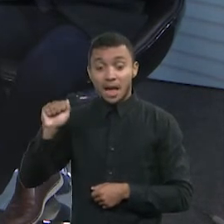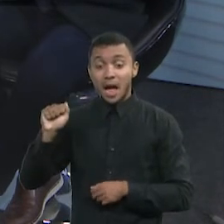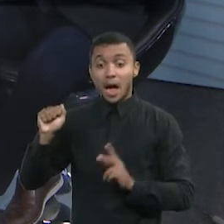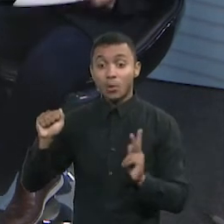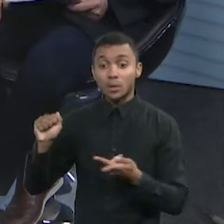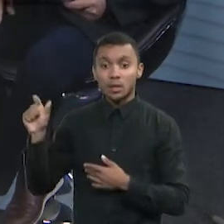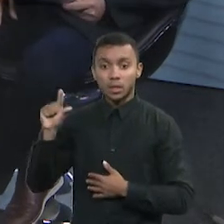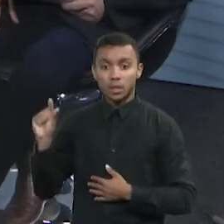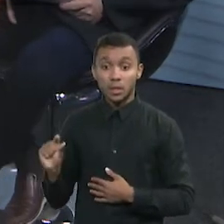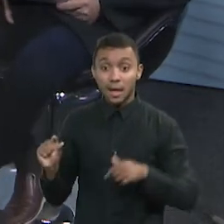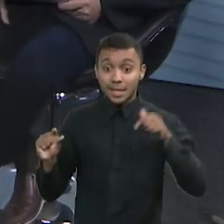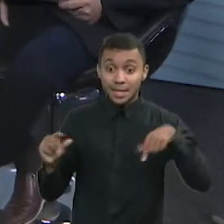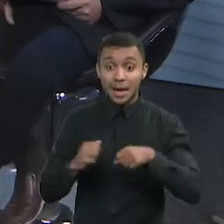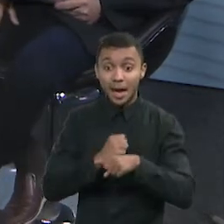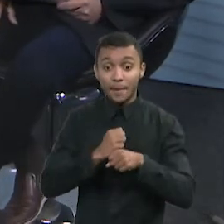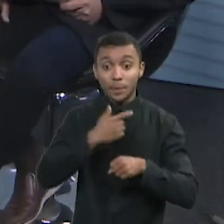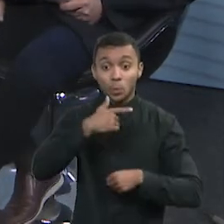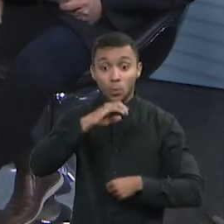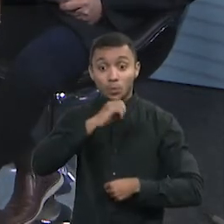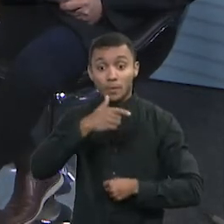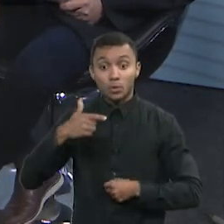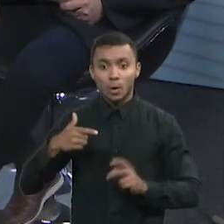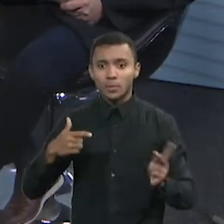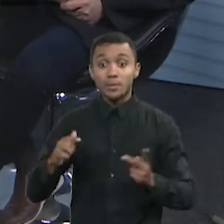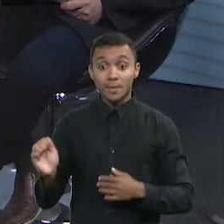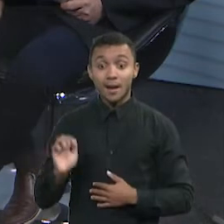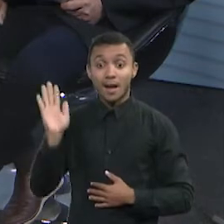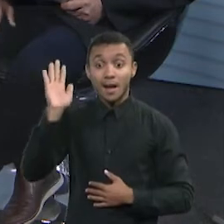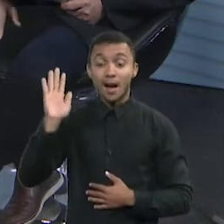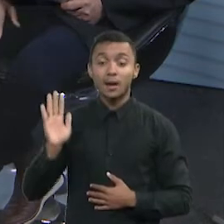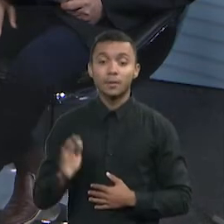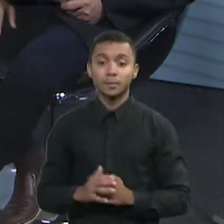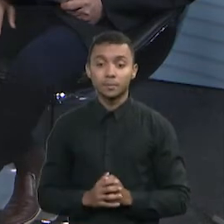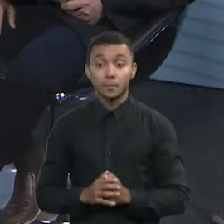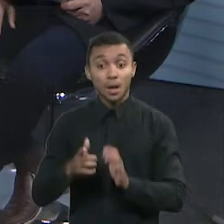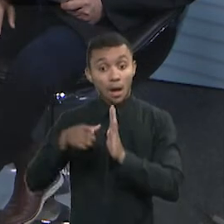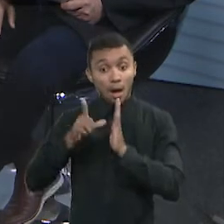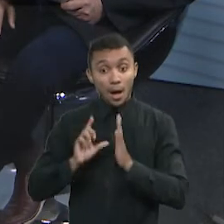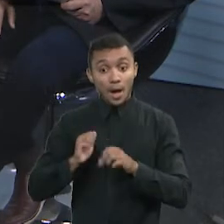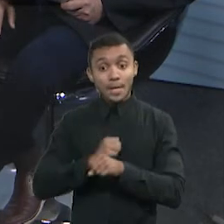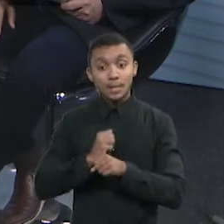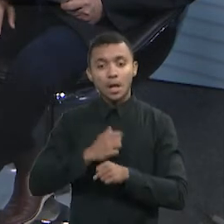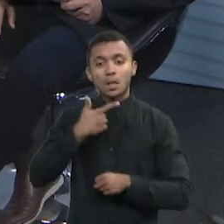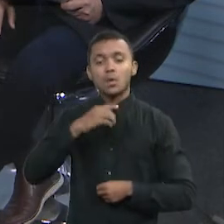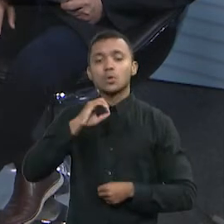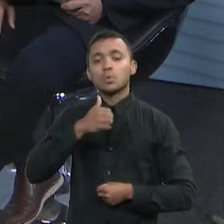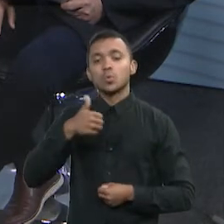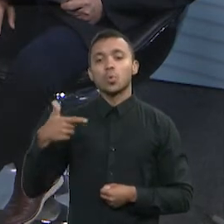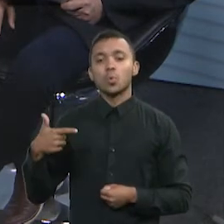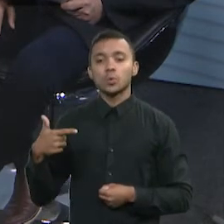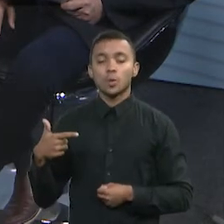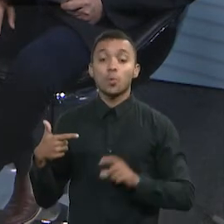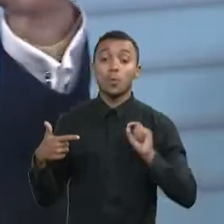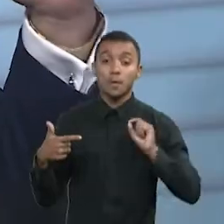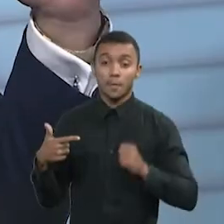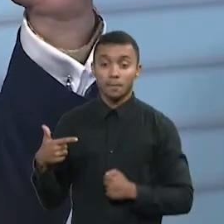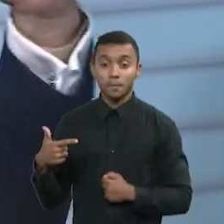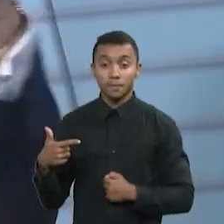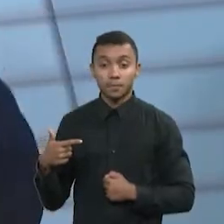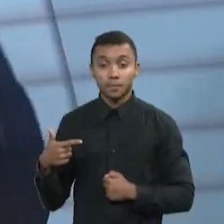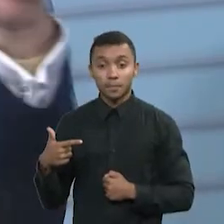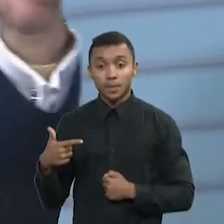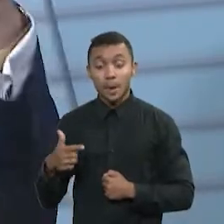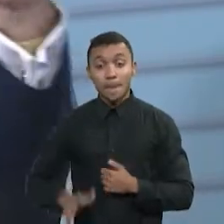esse ano subiu. Mas o que acontece com as empresas do Simples Nacional? Em 2012, a faixa de tributação